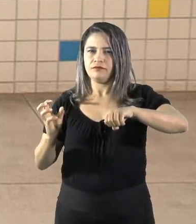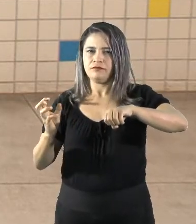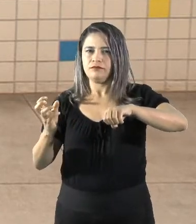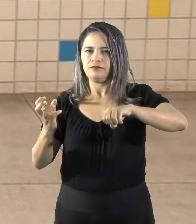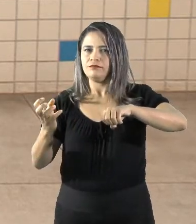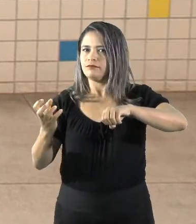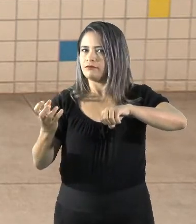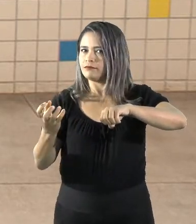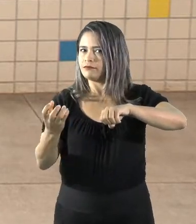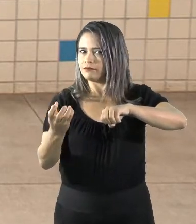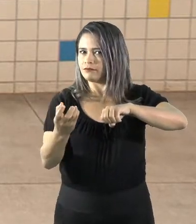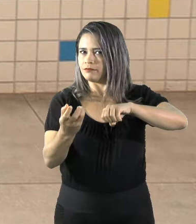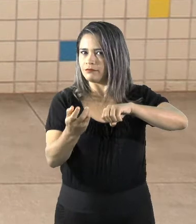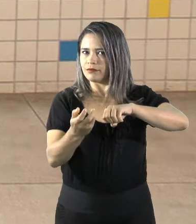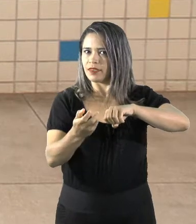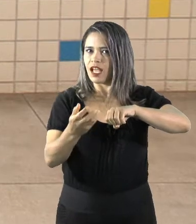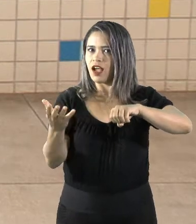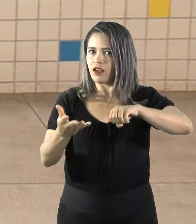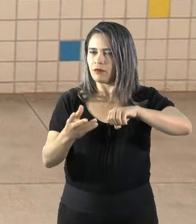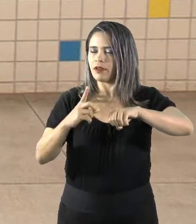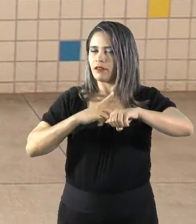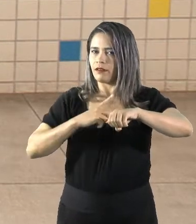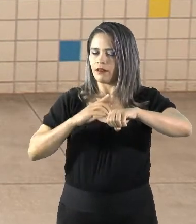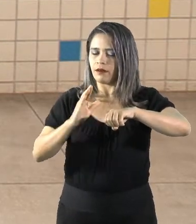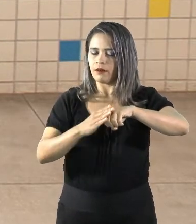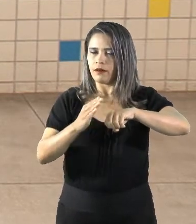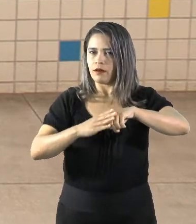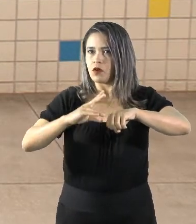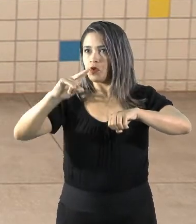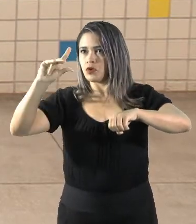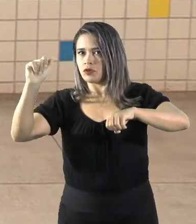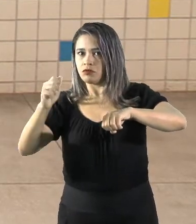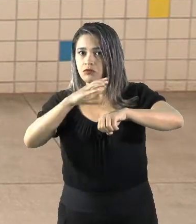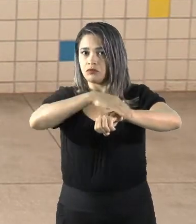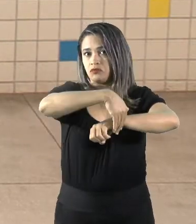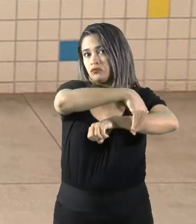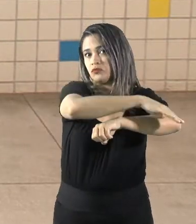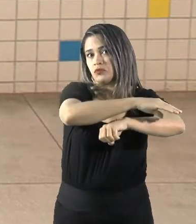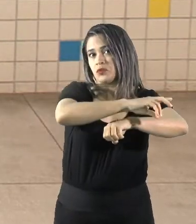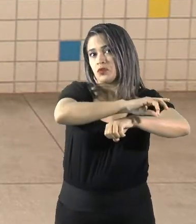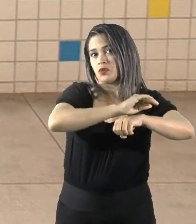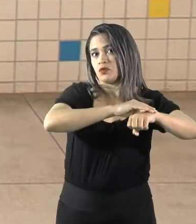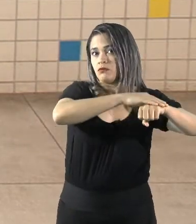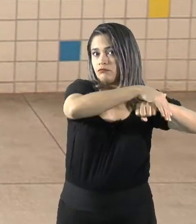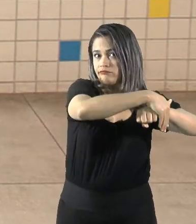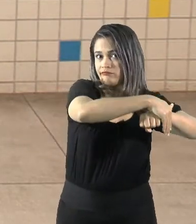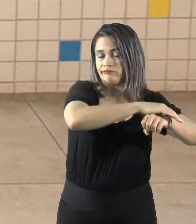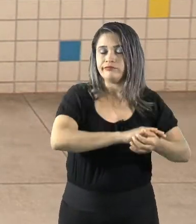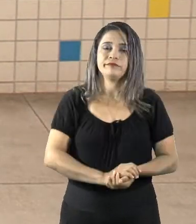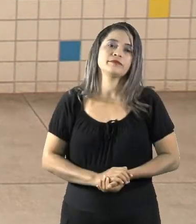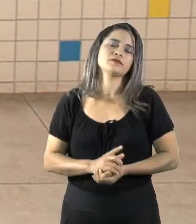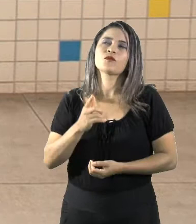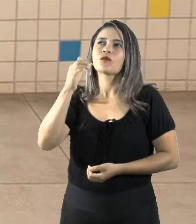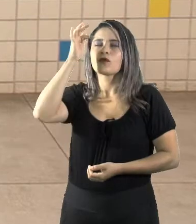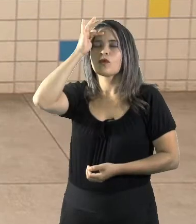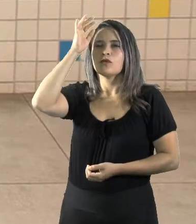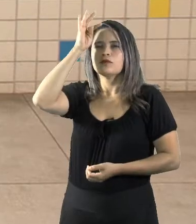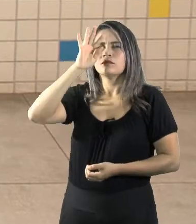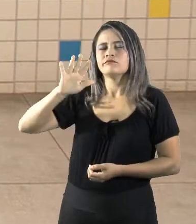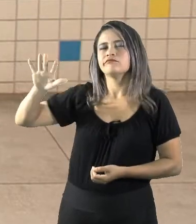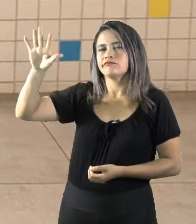a questão de dia e noite, tá bom? Então, assim, uma outra teoria que era bastante